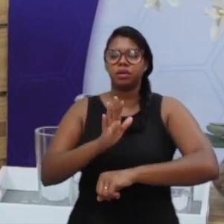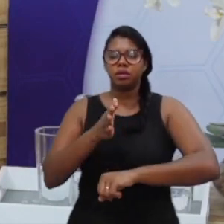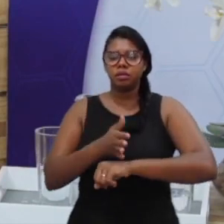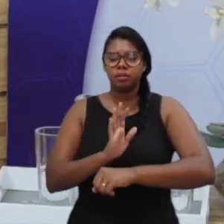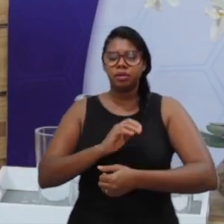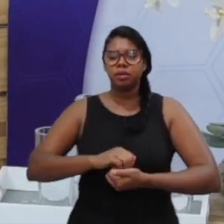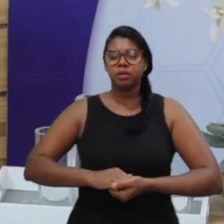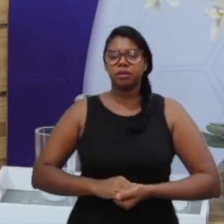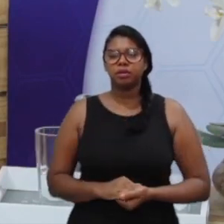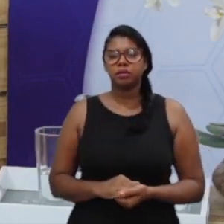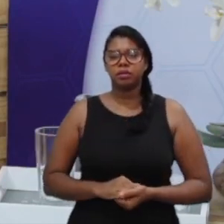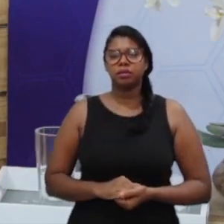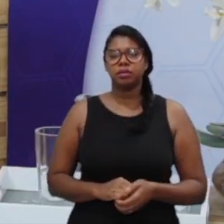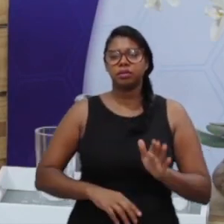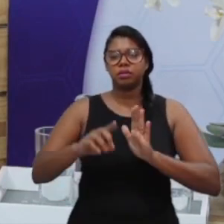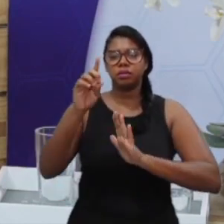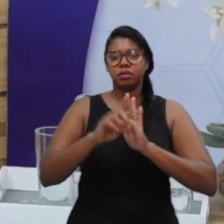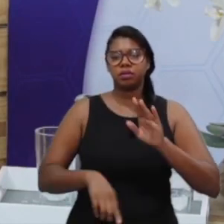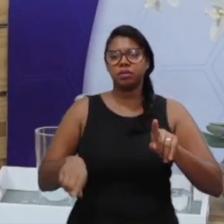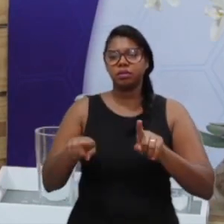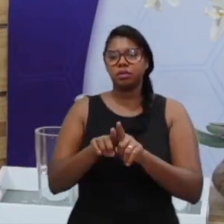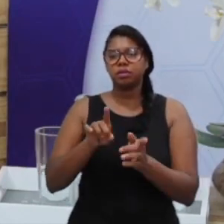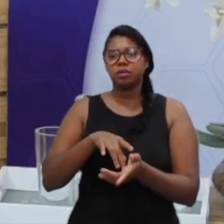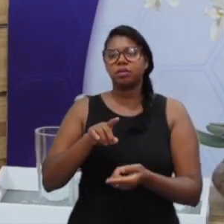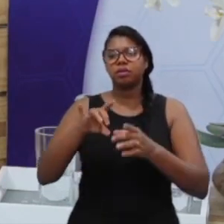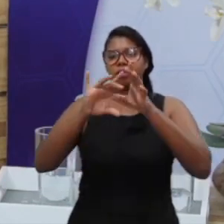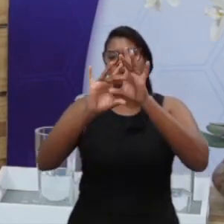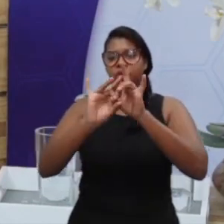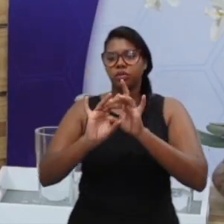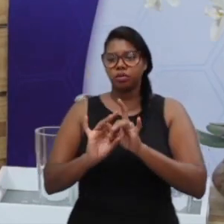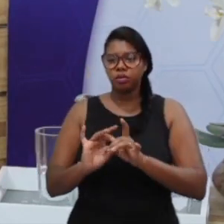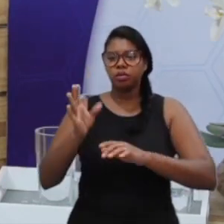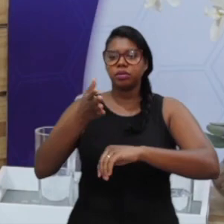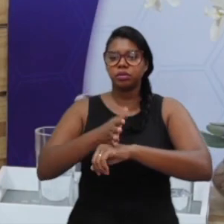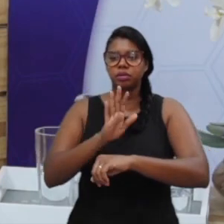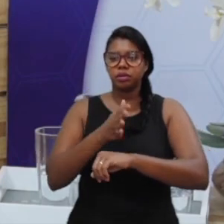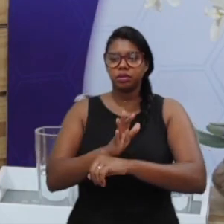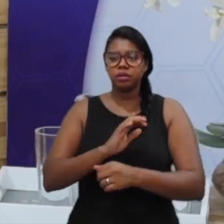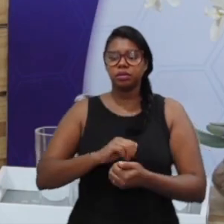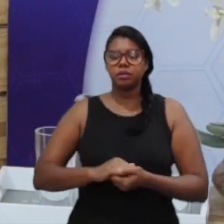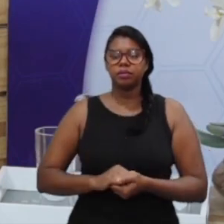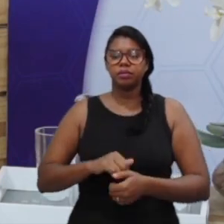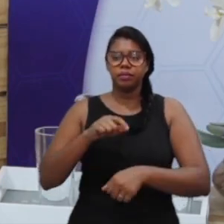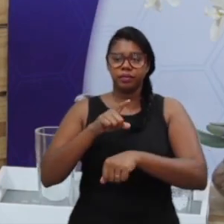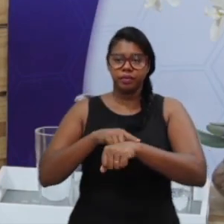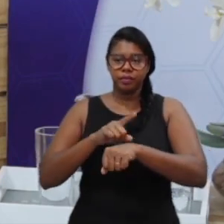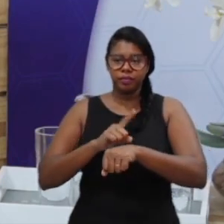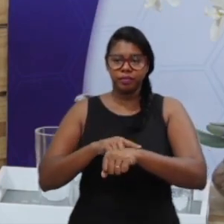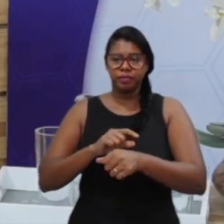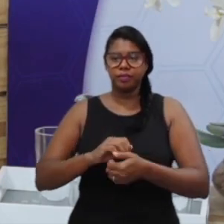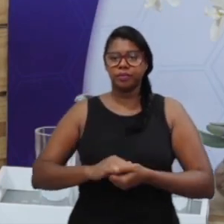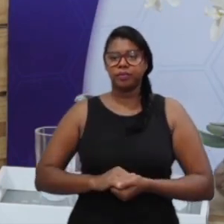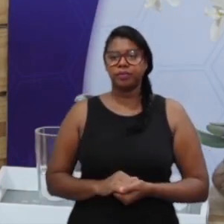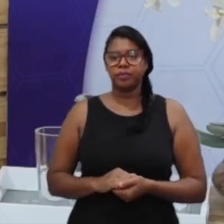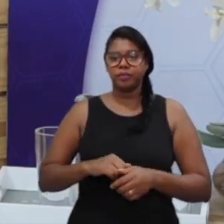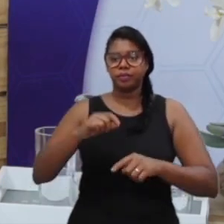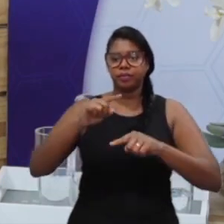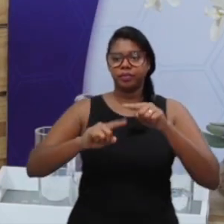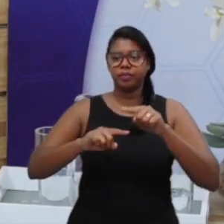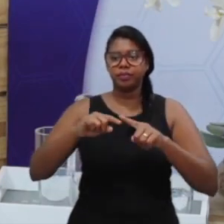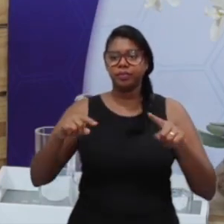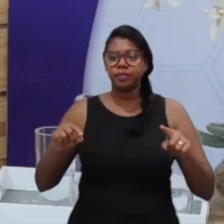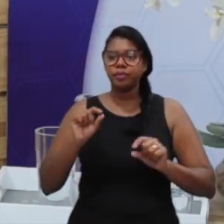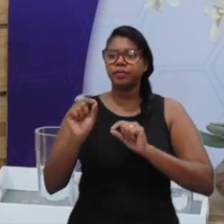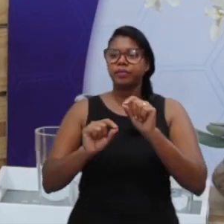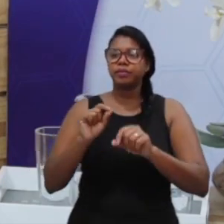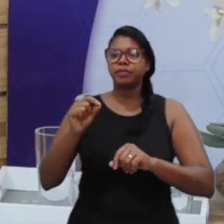definir qual o conteúdo que vai ser treinado, tempo de duração, material, quem vai